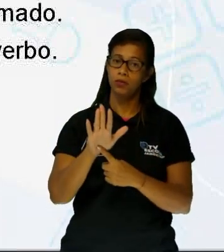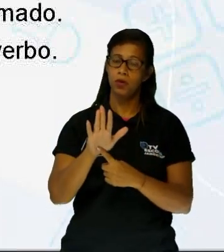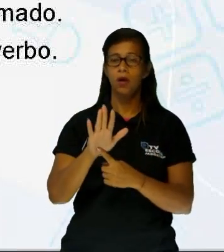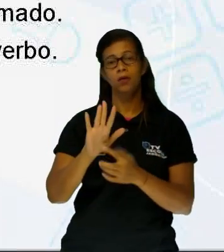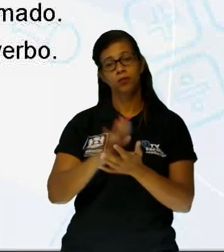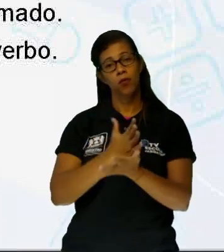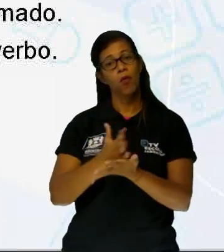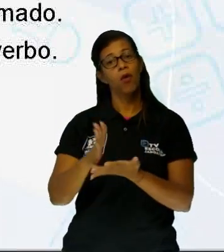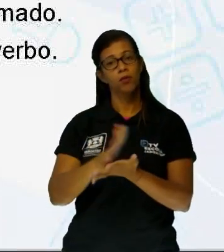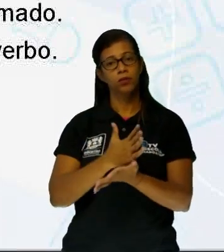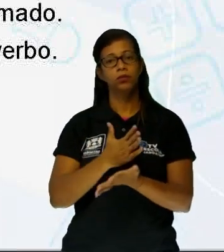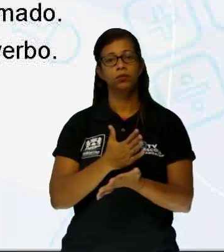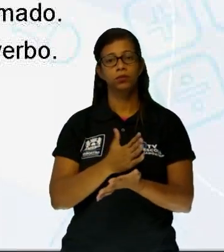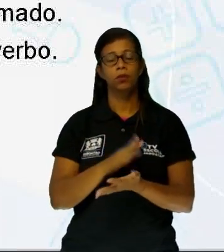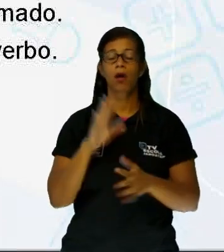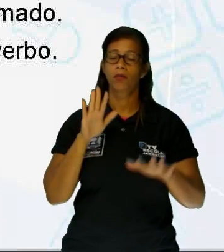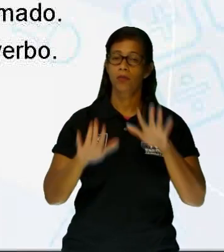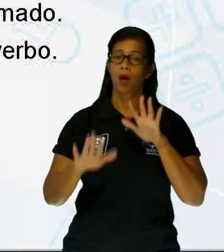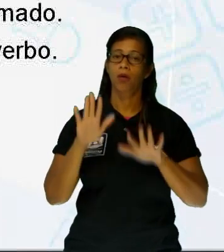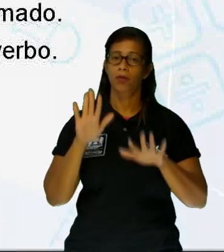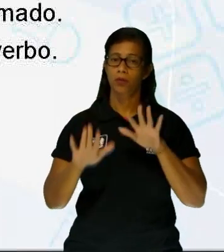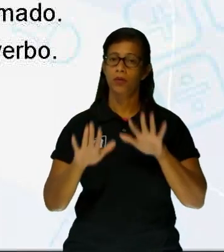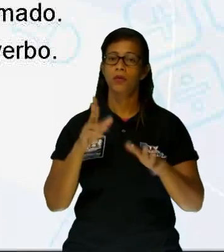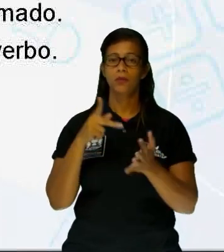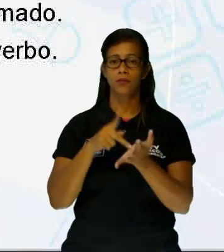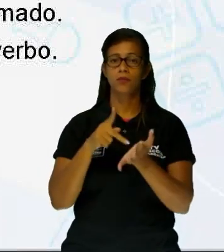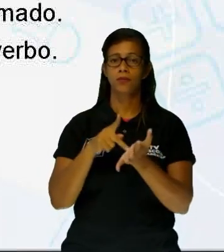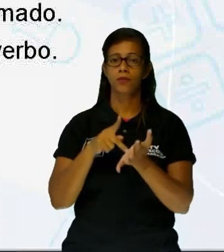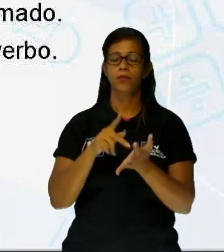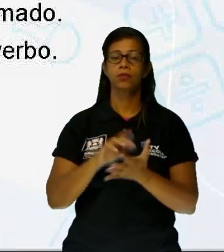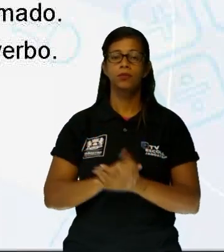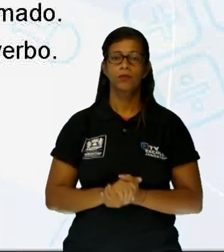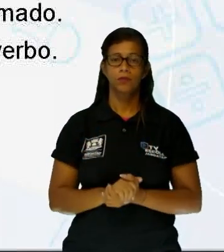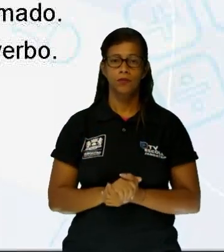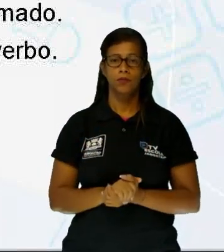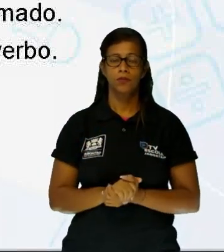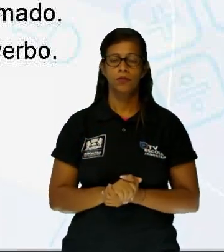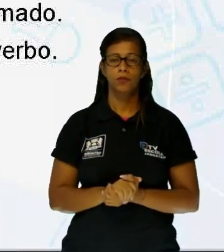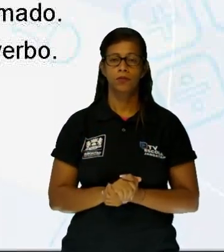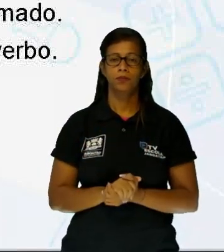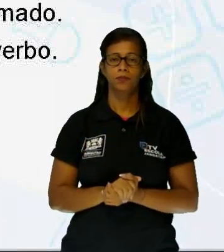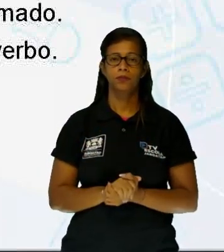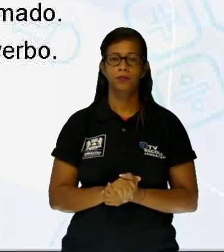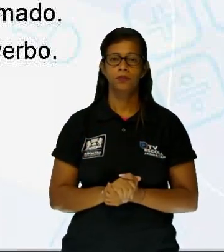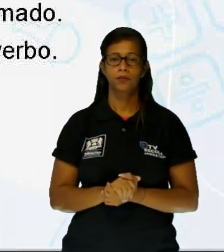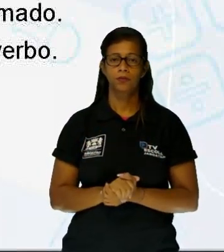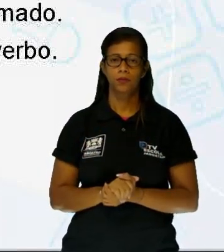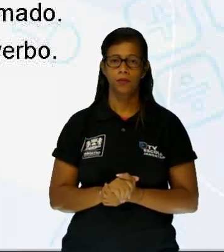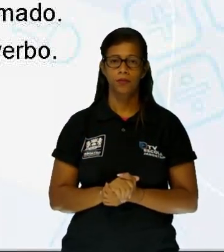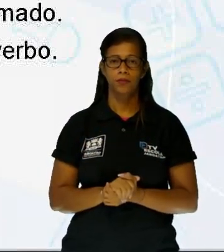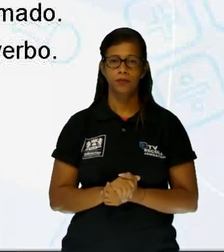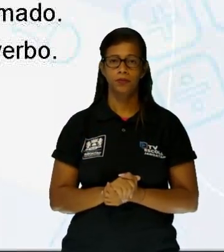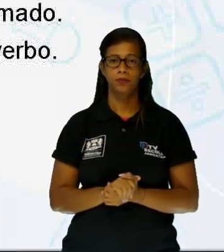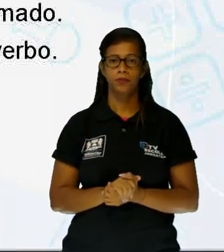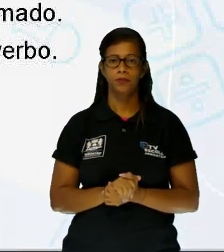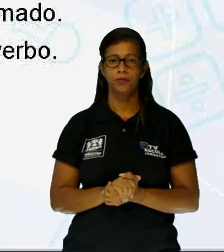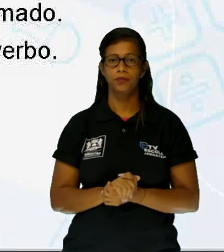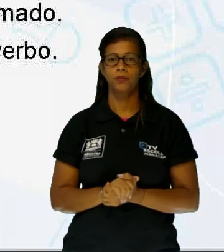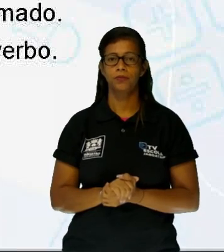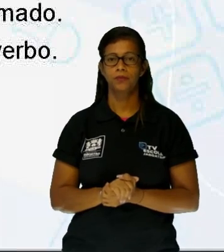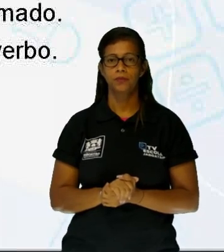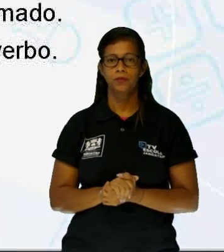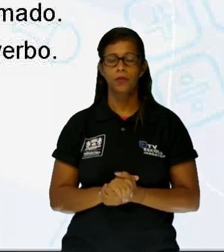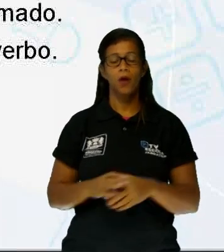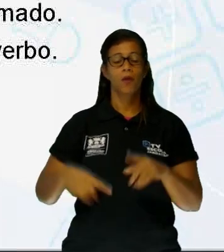a gente vai ver ainda o termo denunciado, né? Vamos ver o C. Termo com função de complemento verbal. De novo, os termos sem